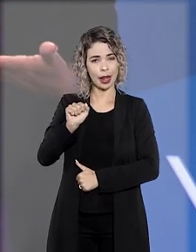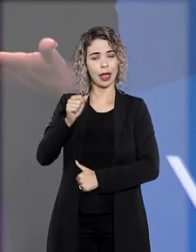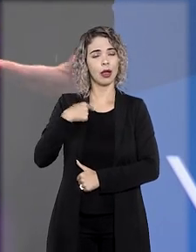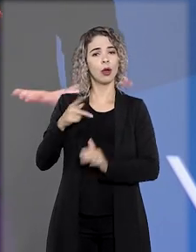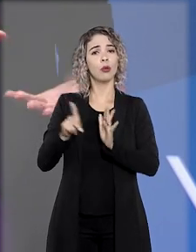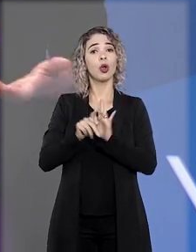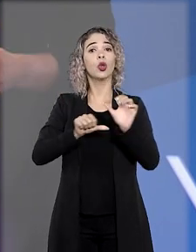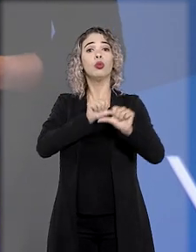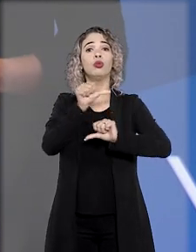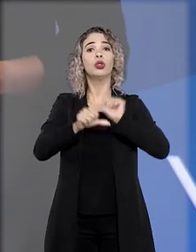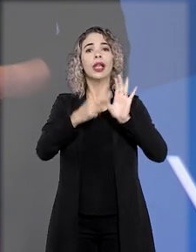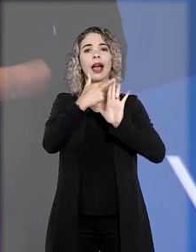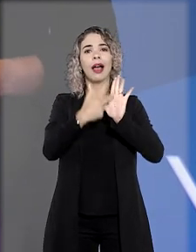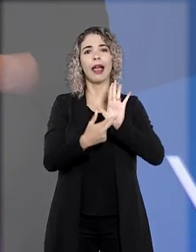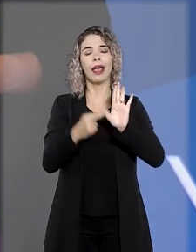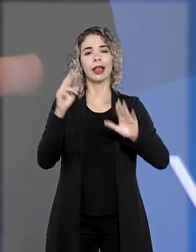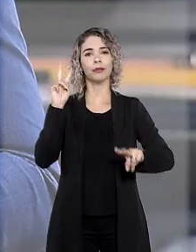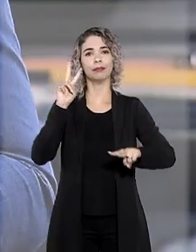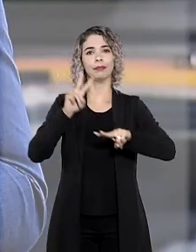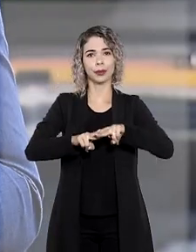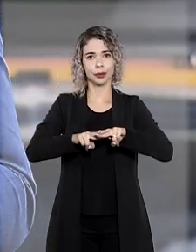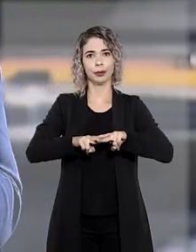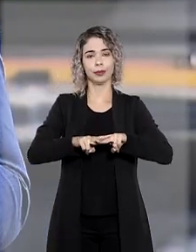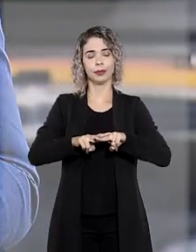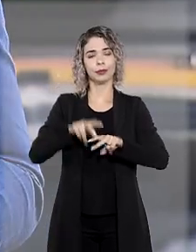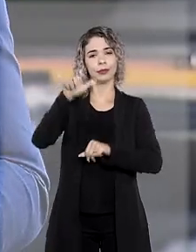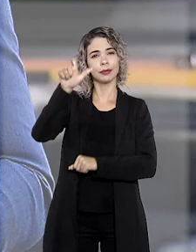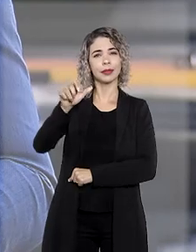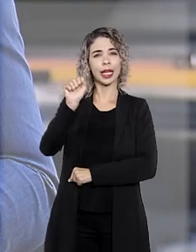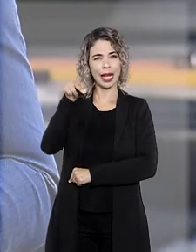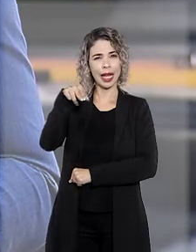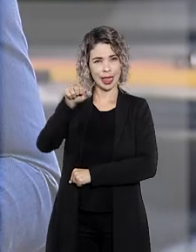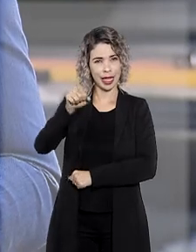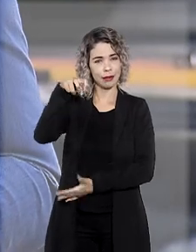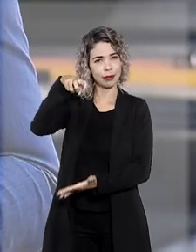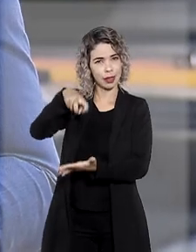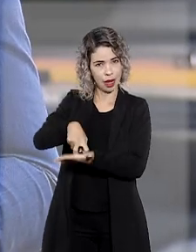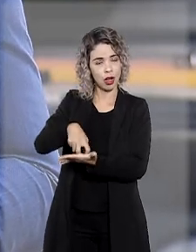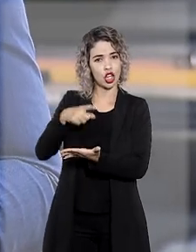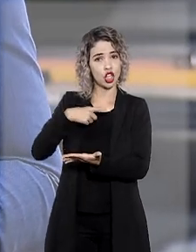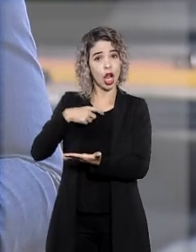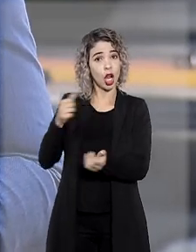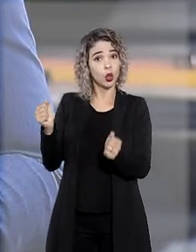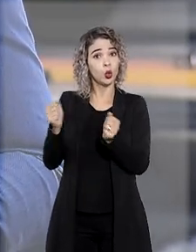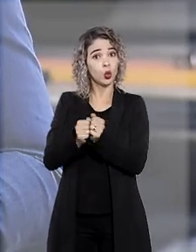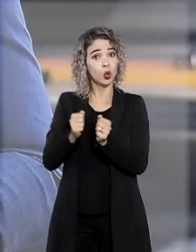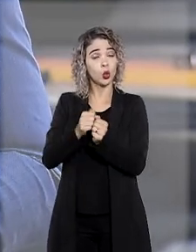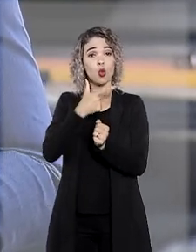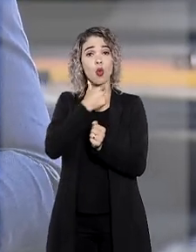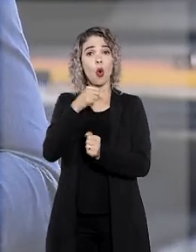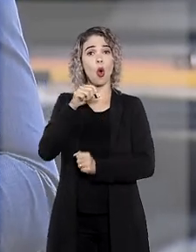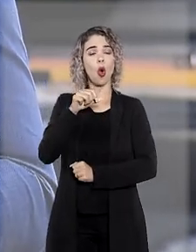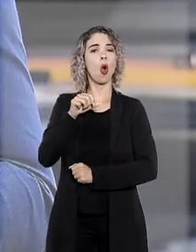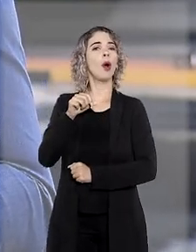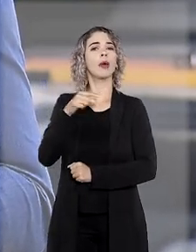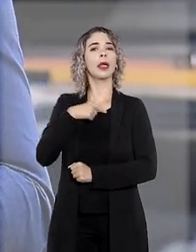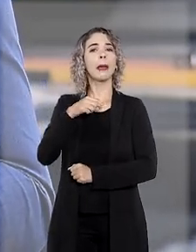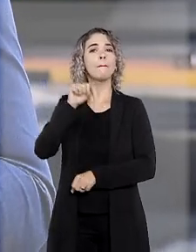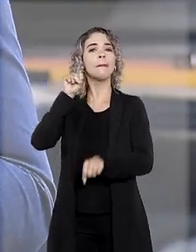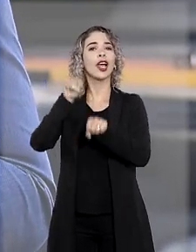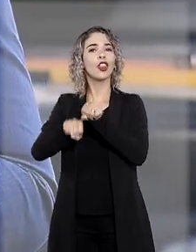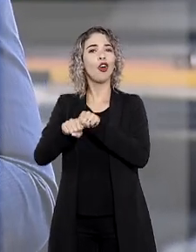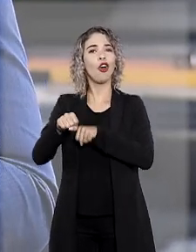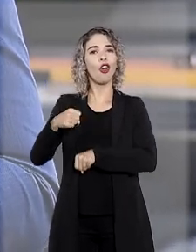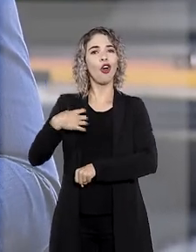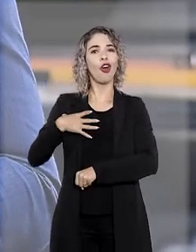progressão ao regime aberto. Ana Carolina Jatobá foi condenada junto com Alexandre Nardone pelo assassinato de